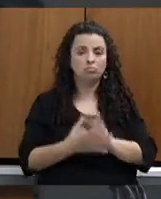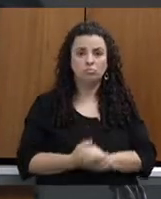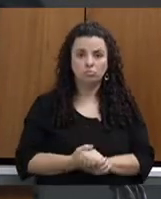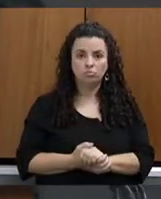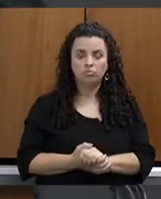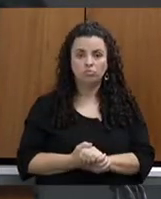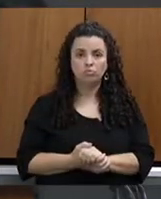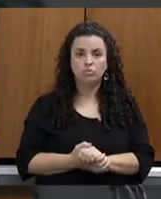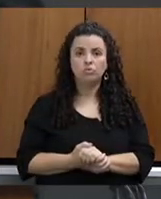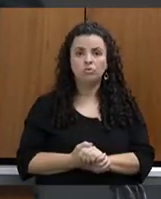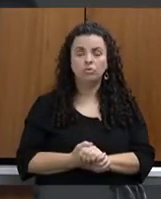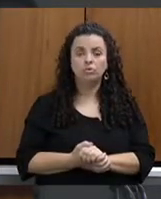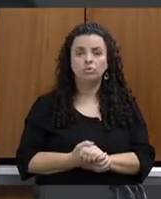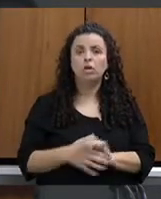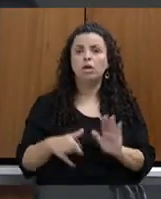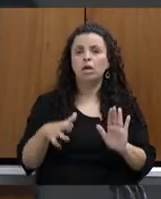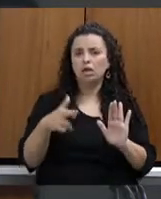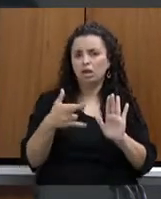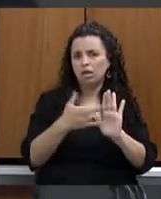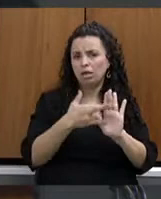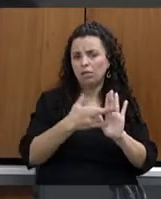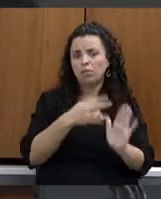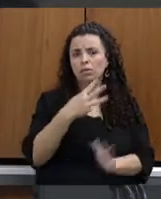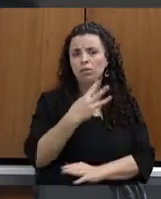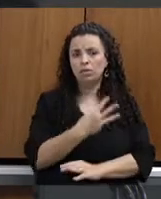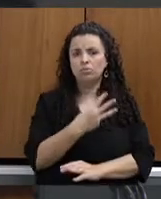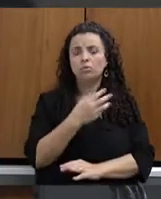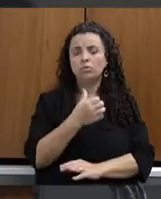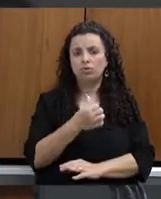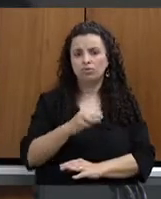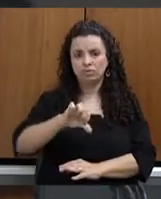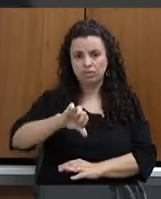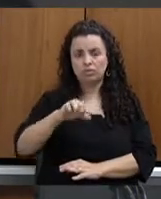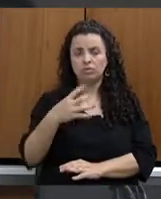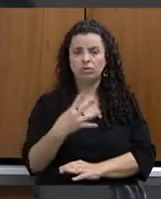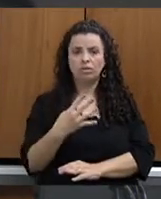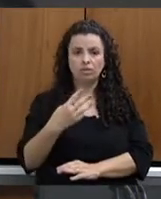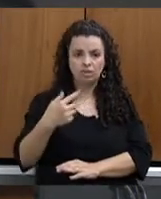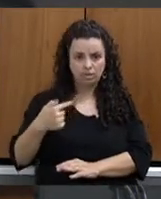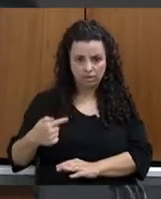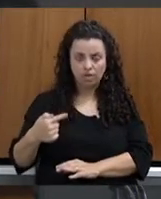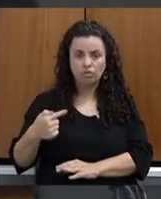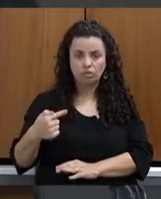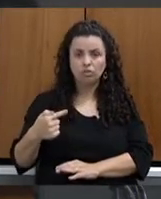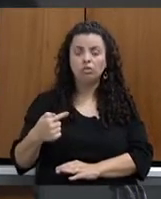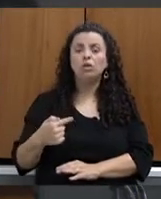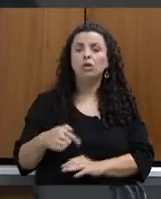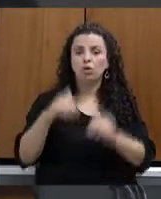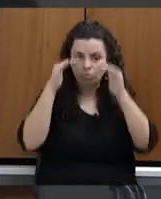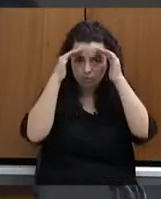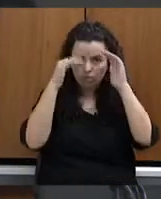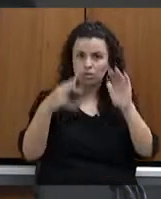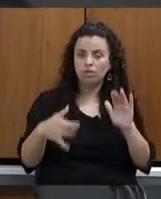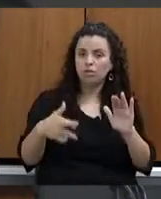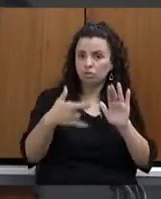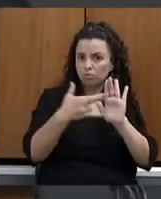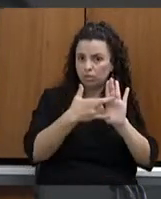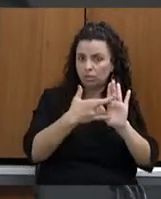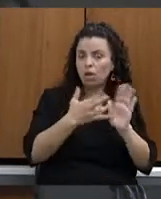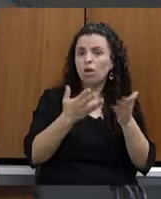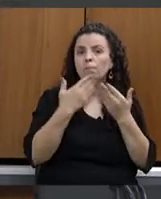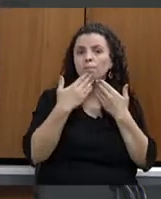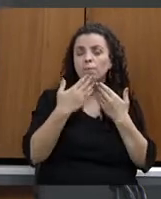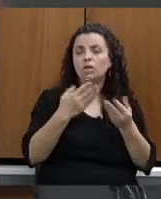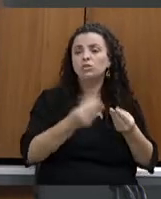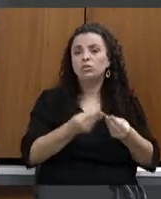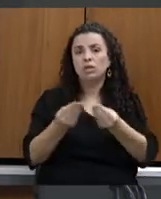comissão 3.447, de 2022. Deputado que subscreve, é a vossa excelência, nos termos regimentais, seja encaminhada a Comissão de Fiscalização